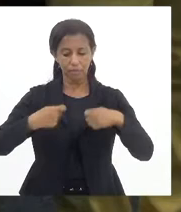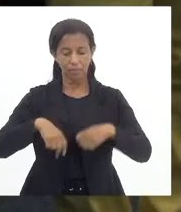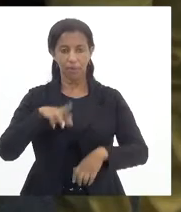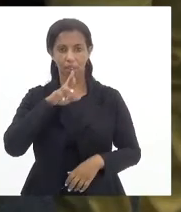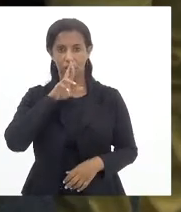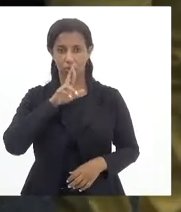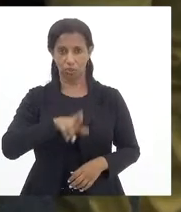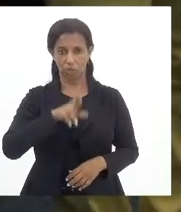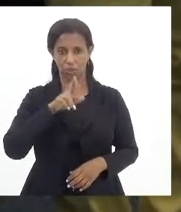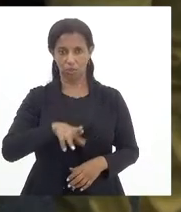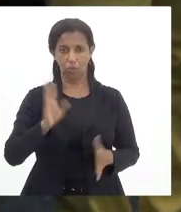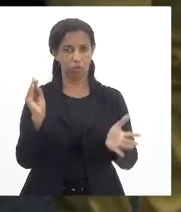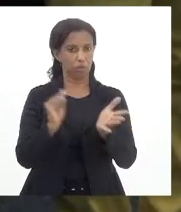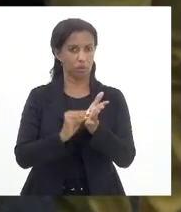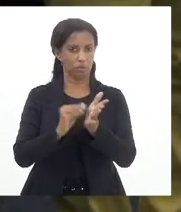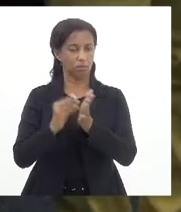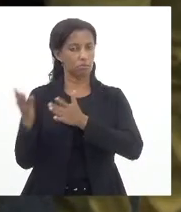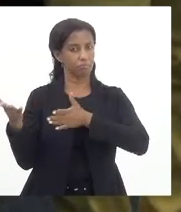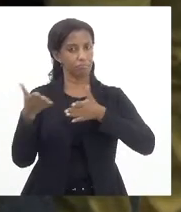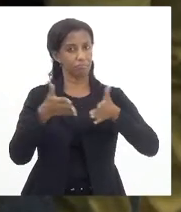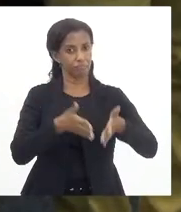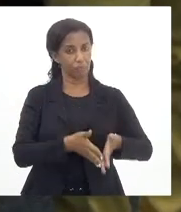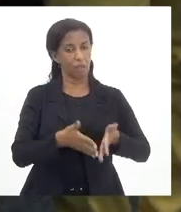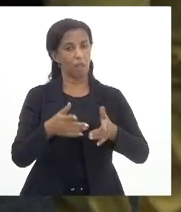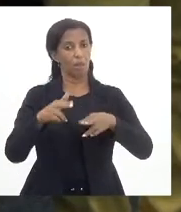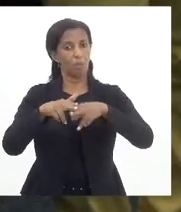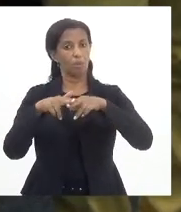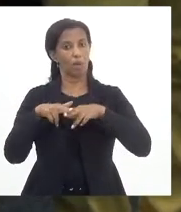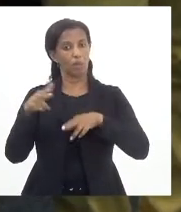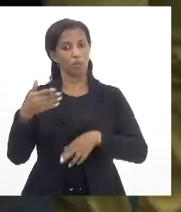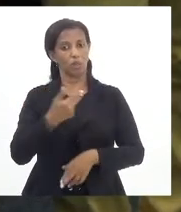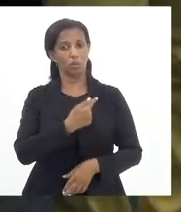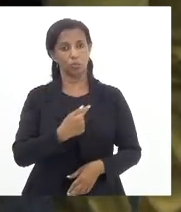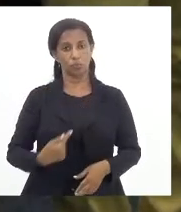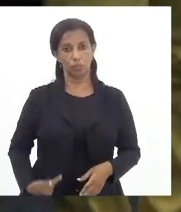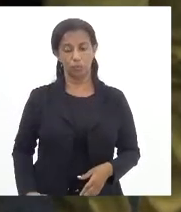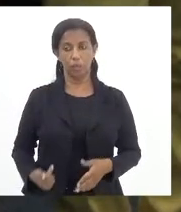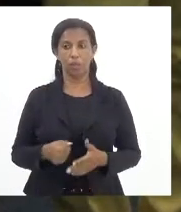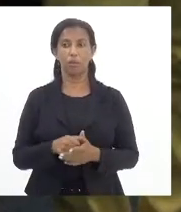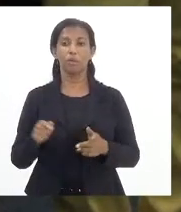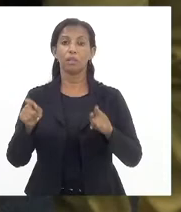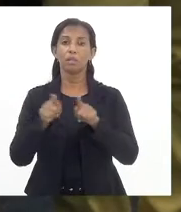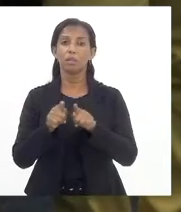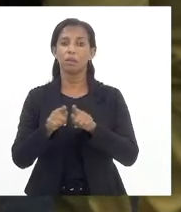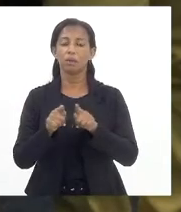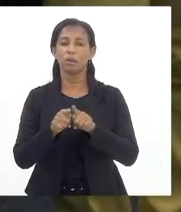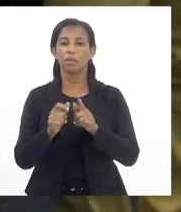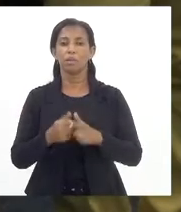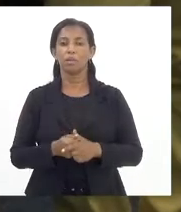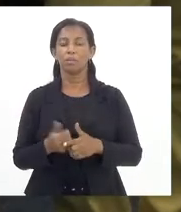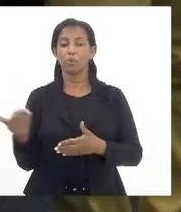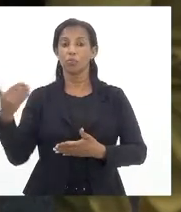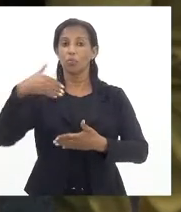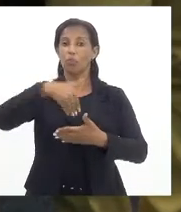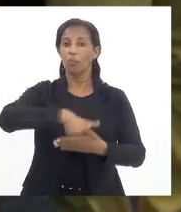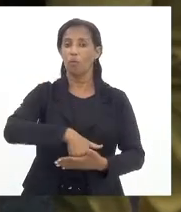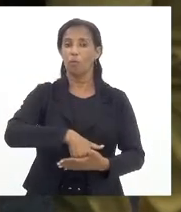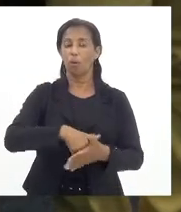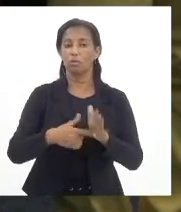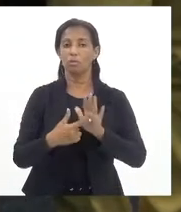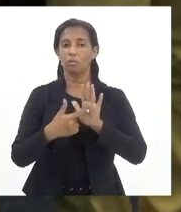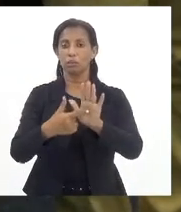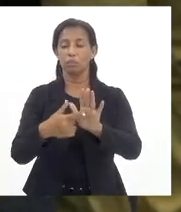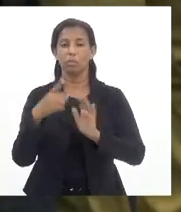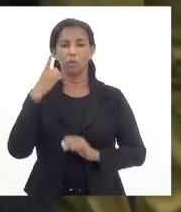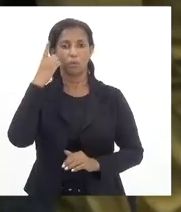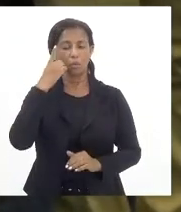respostas que ainda faltavam chegar por parte do governo em função também de um voto apresentado